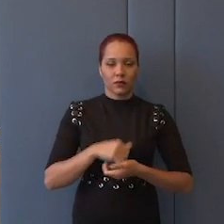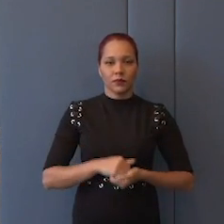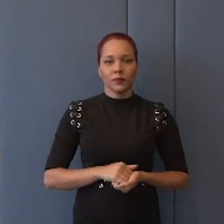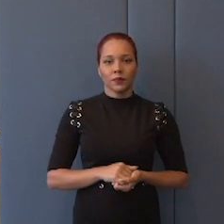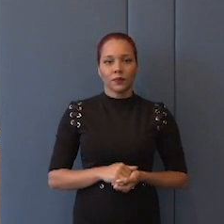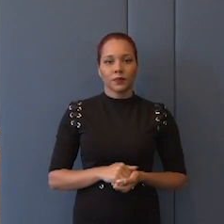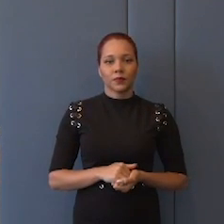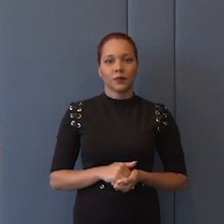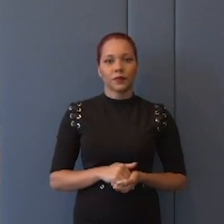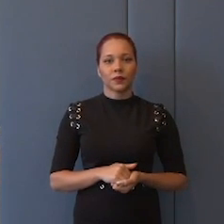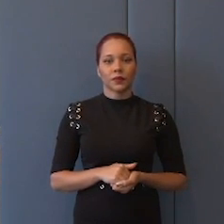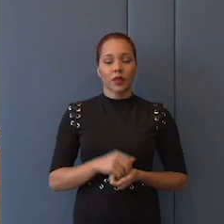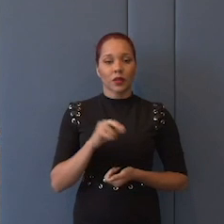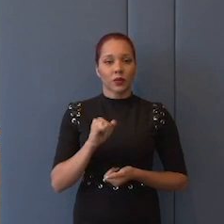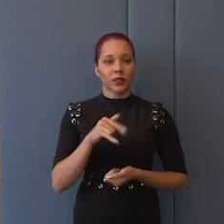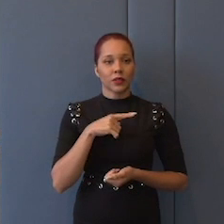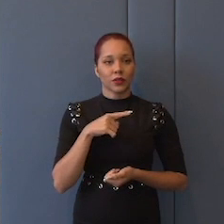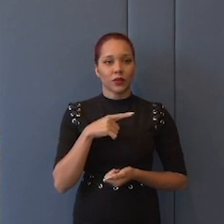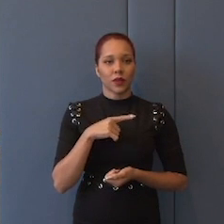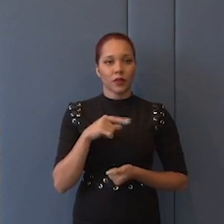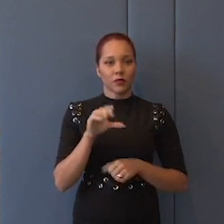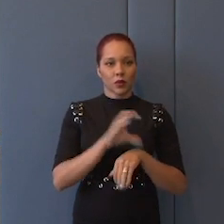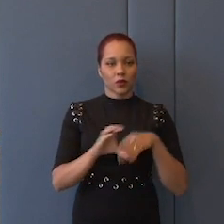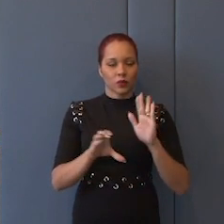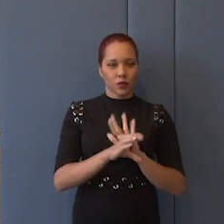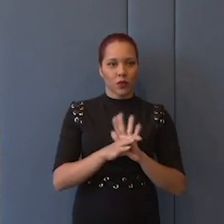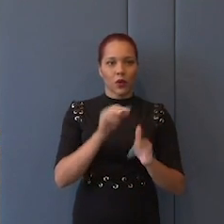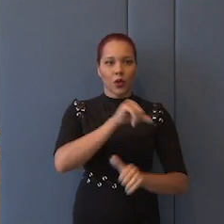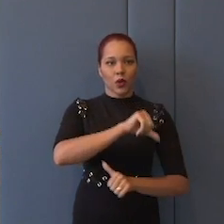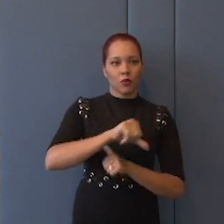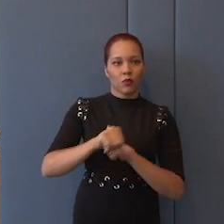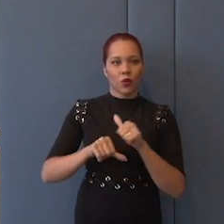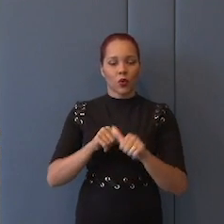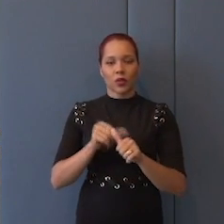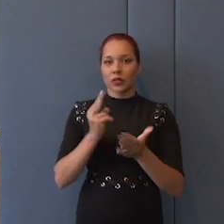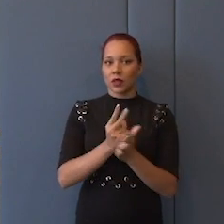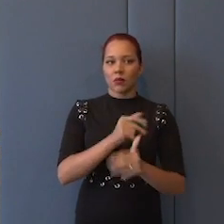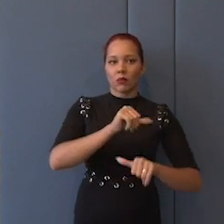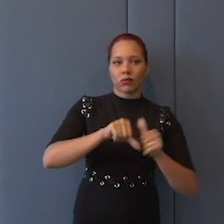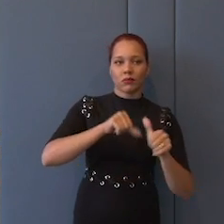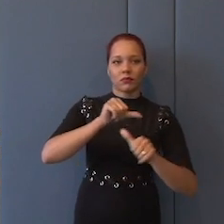se você tivesse uma Constituição que muda a cada momento,